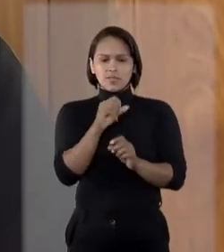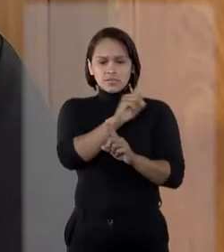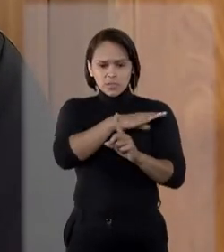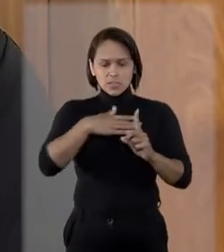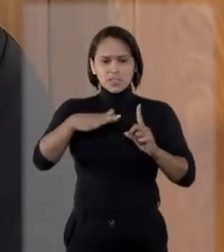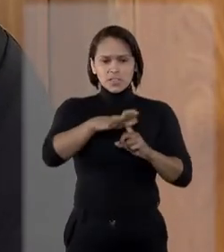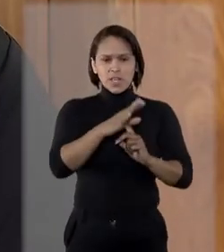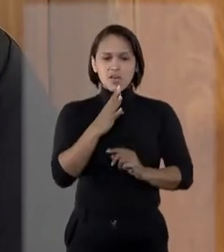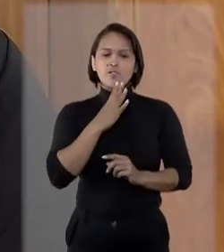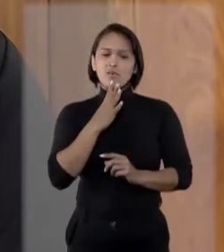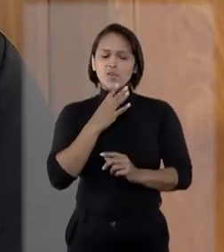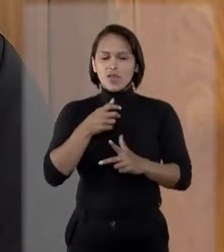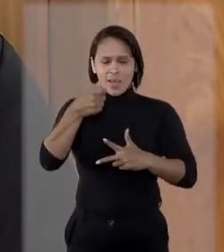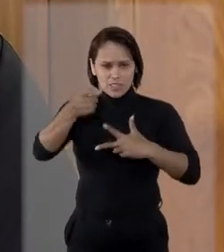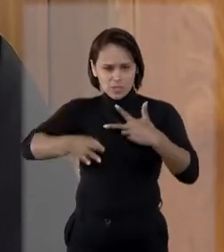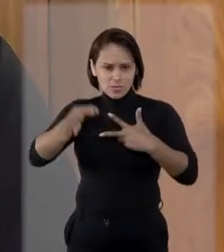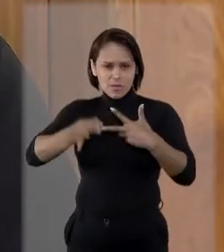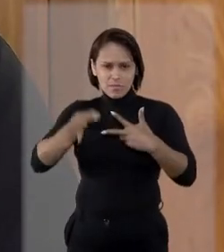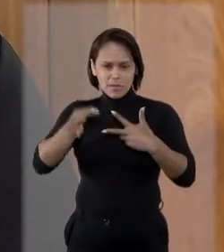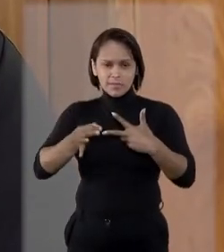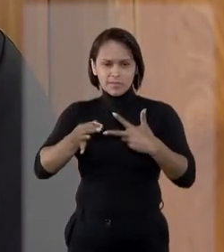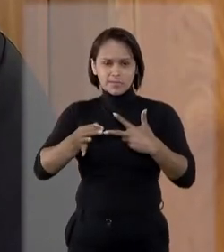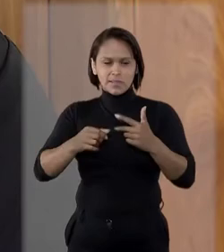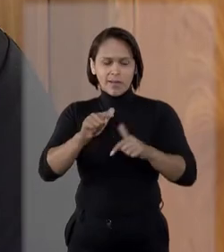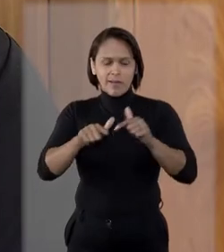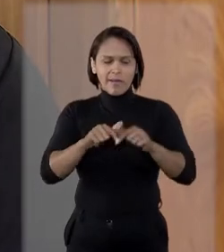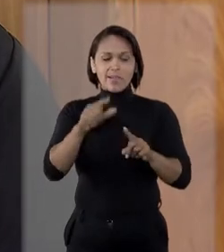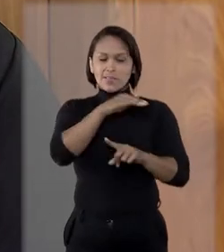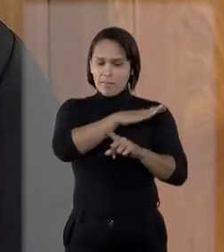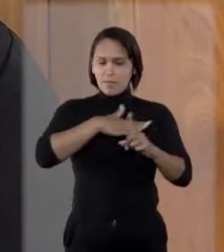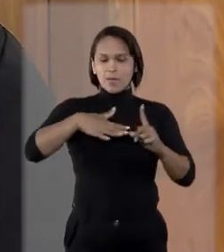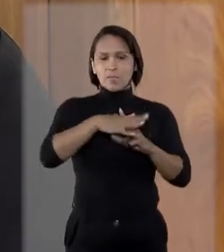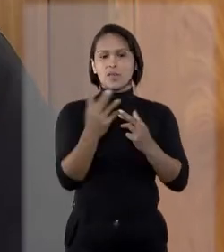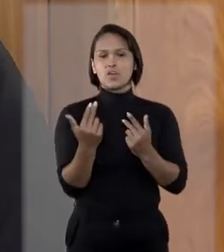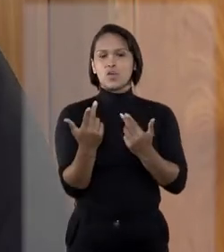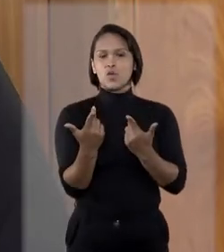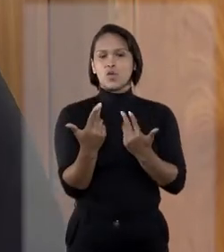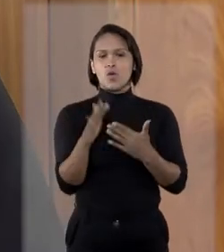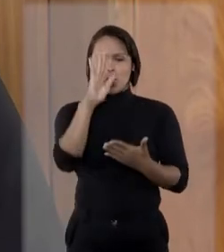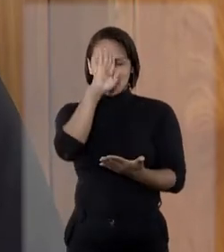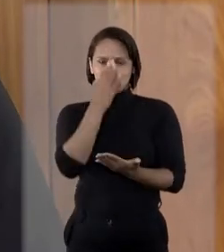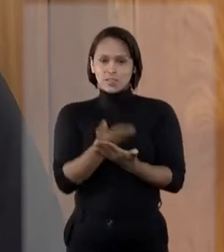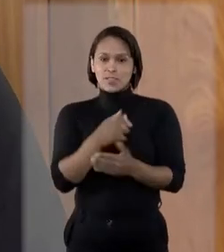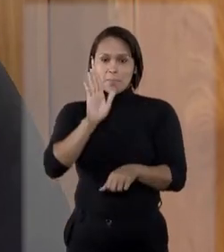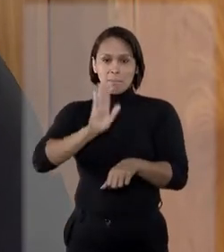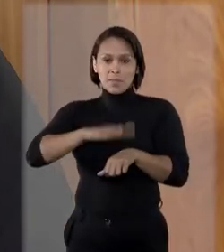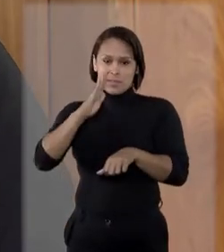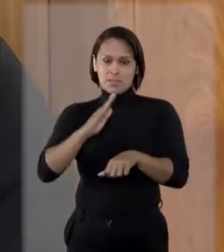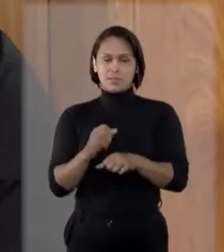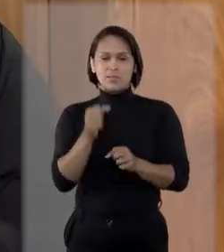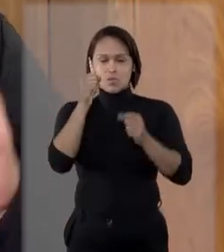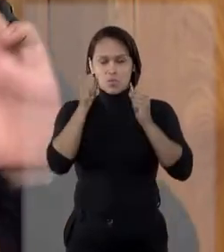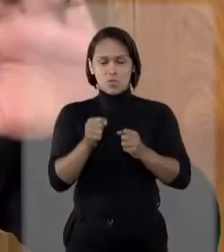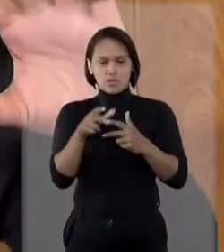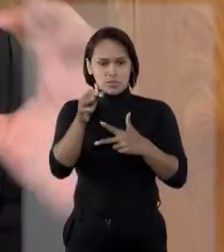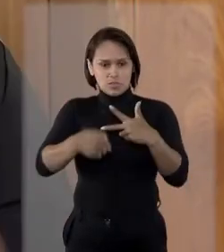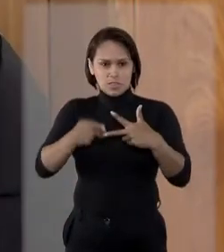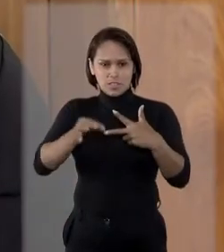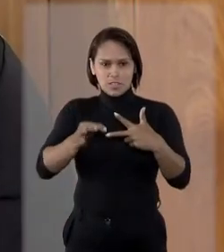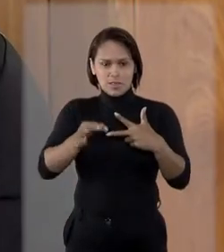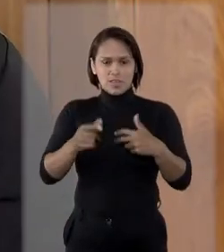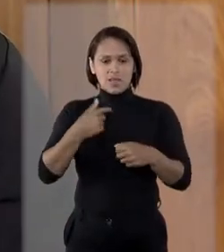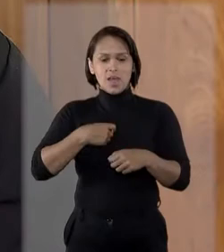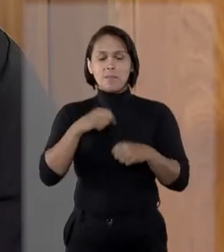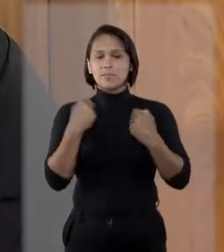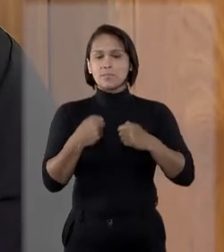população conhece o trabalho do Poder Judiciário, esta população poderá confiar mais ainda no Poder Judiciário. E nós temos que